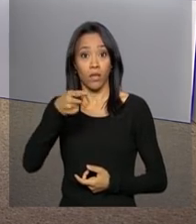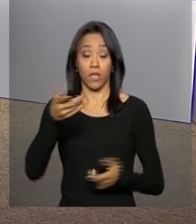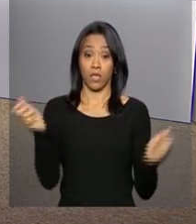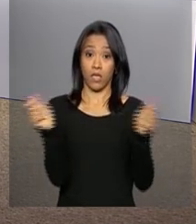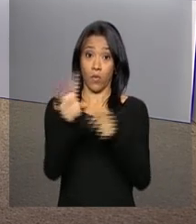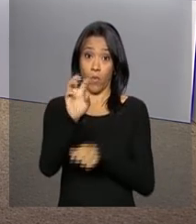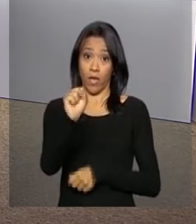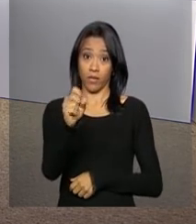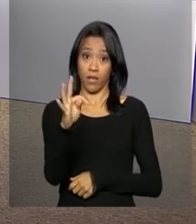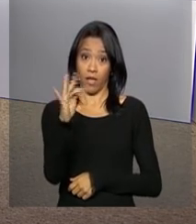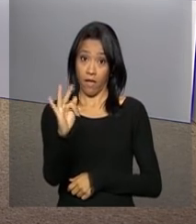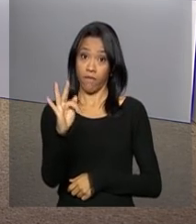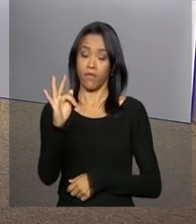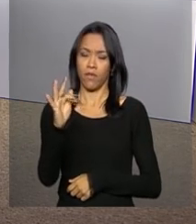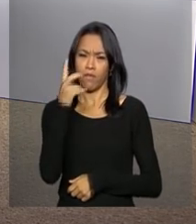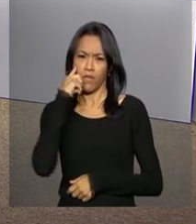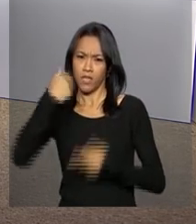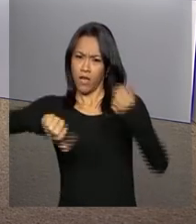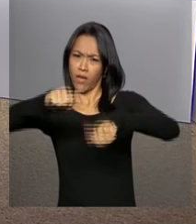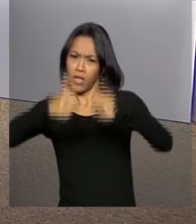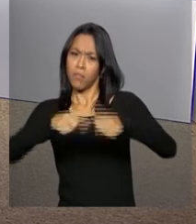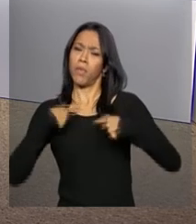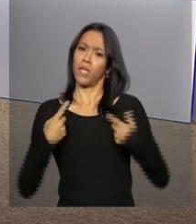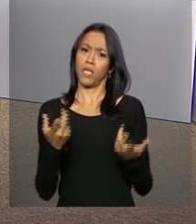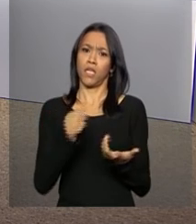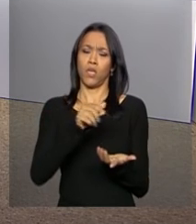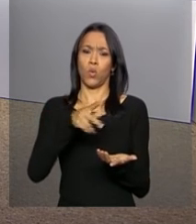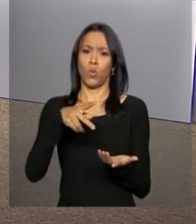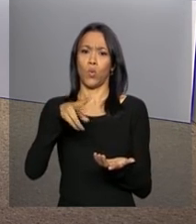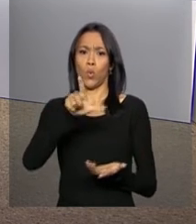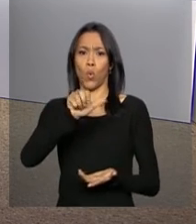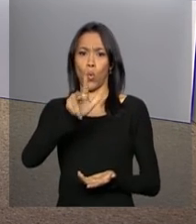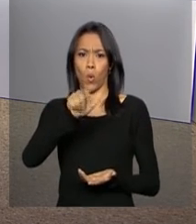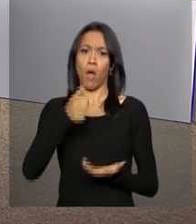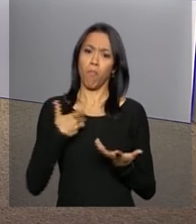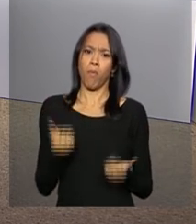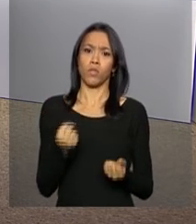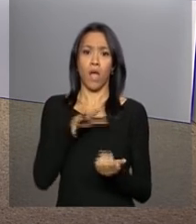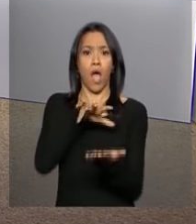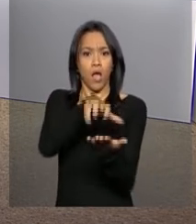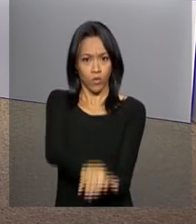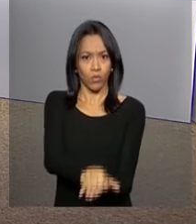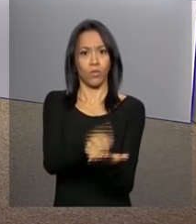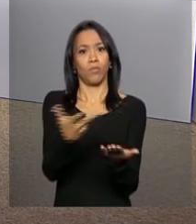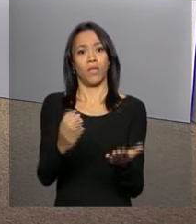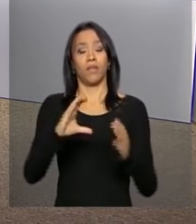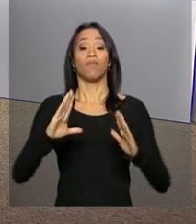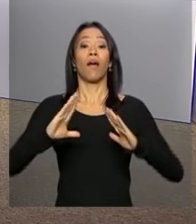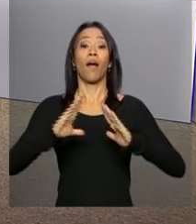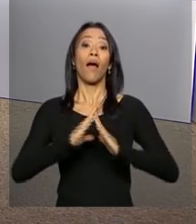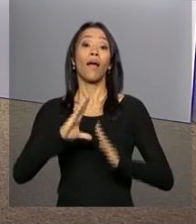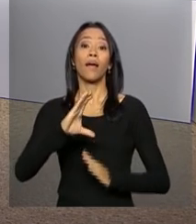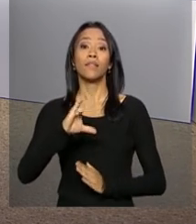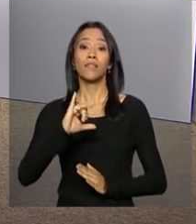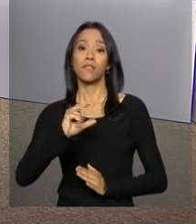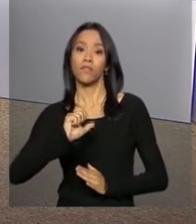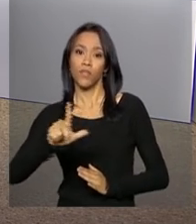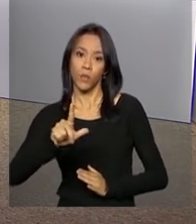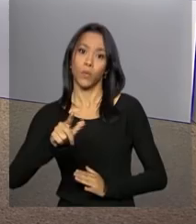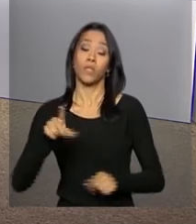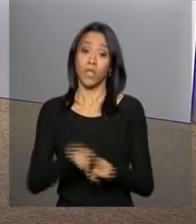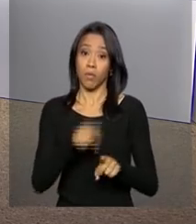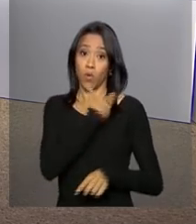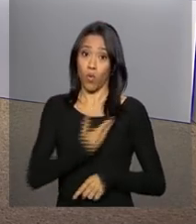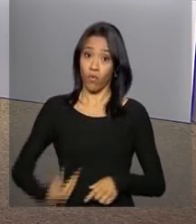revista para que Lula possa exercer as funções como ministro-chefe da Casa Civil. O governo também questiona a decisão